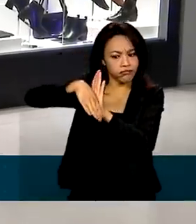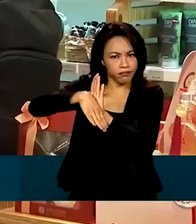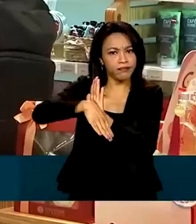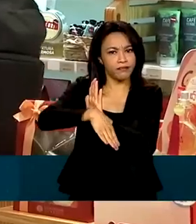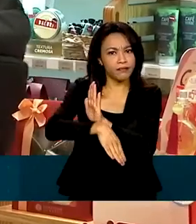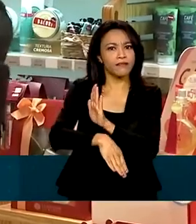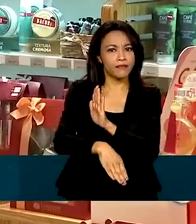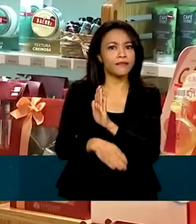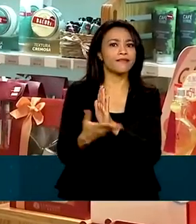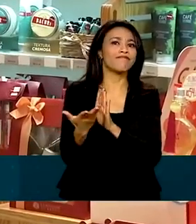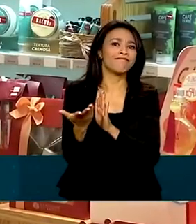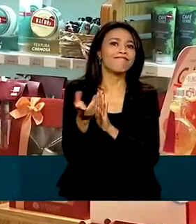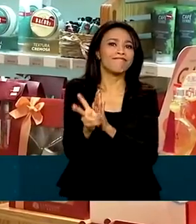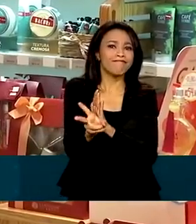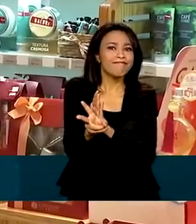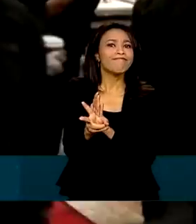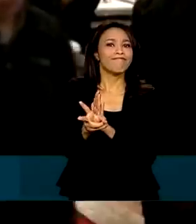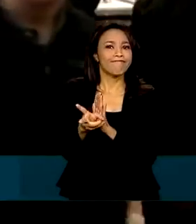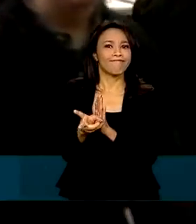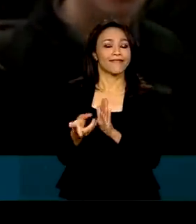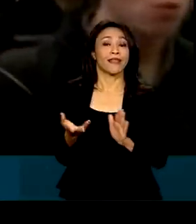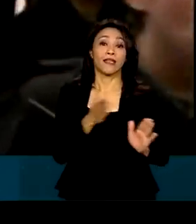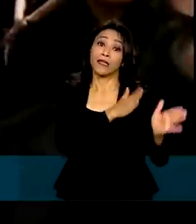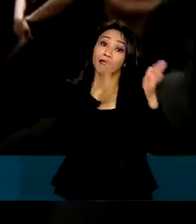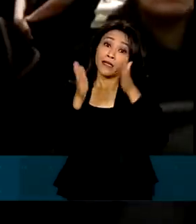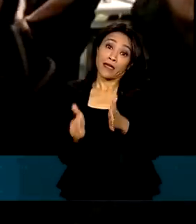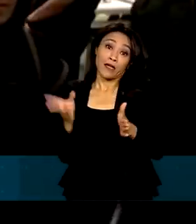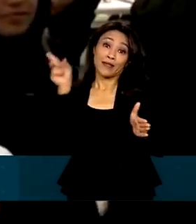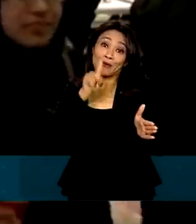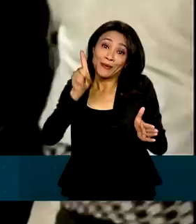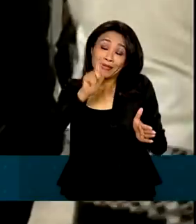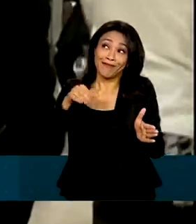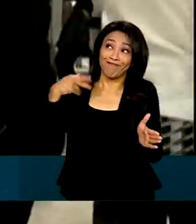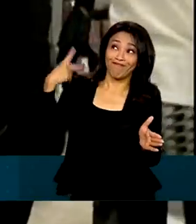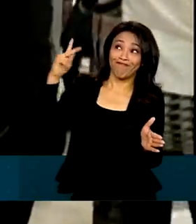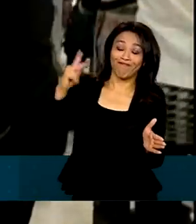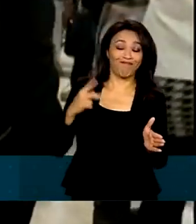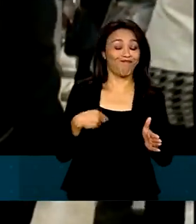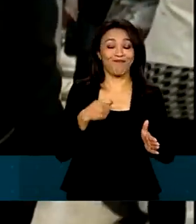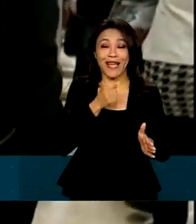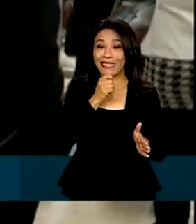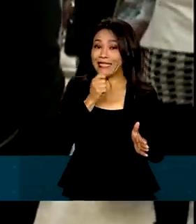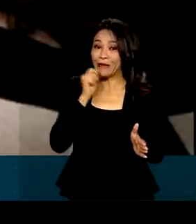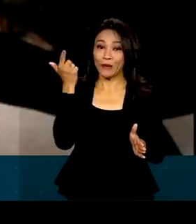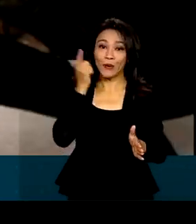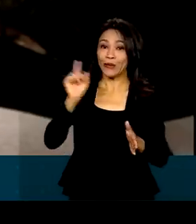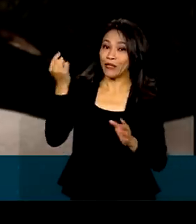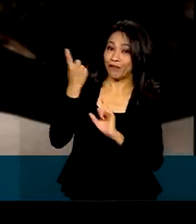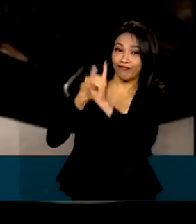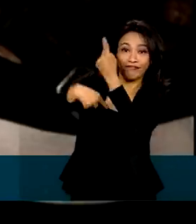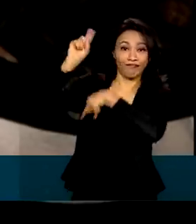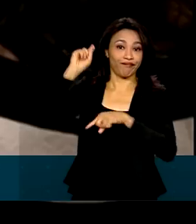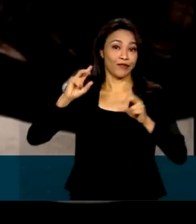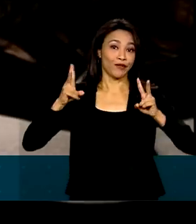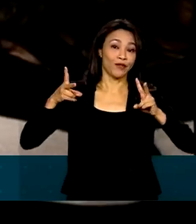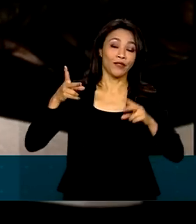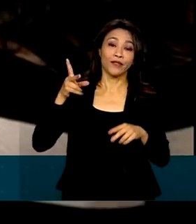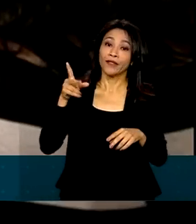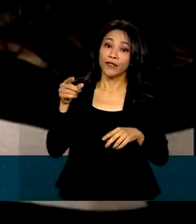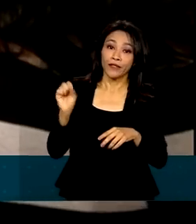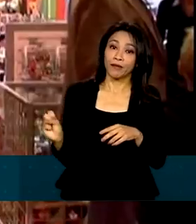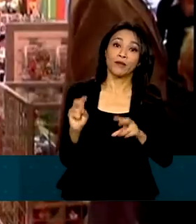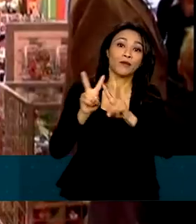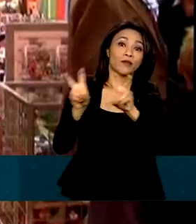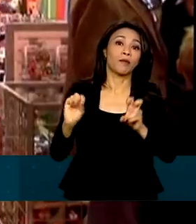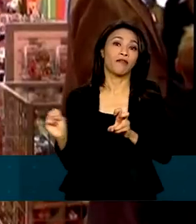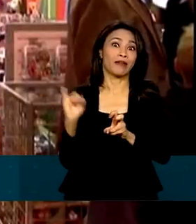jogando a inflação para baixo e contendo-a. Já os Estados Unidos não estão tendo o mesmo êxito no combate à inflação, e a expectativa